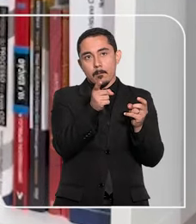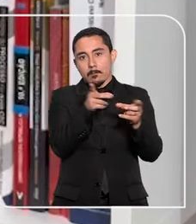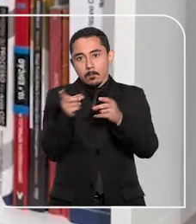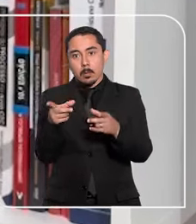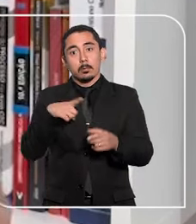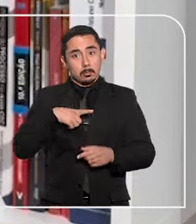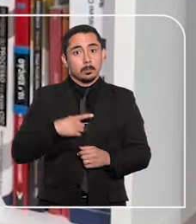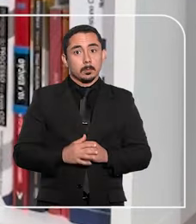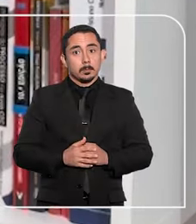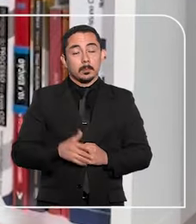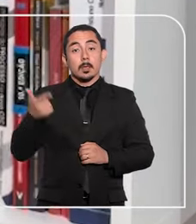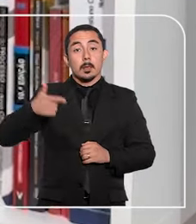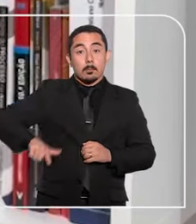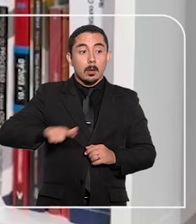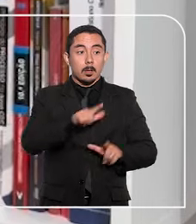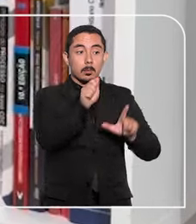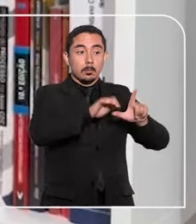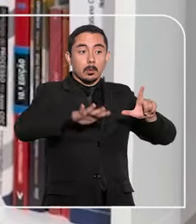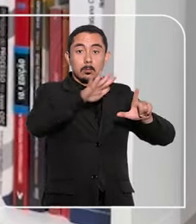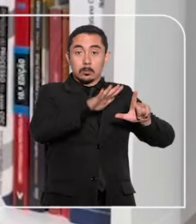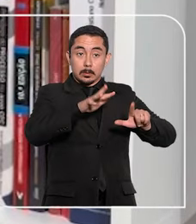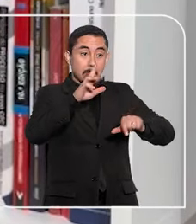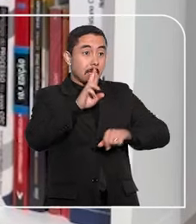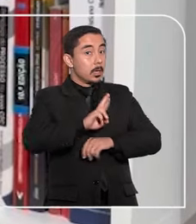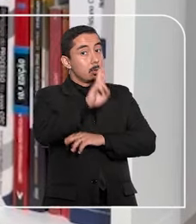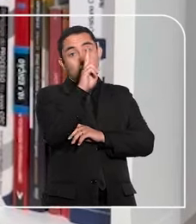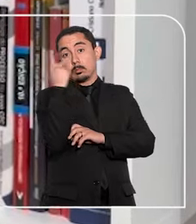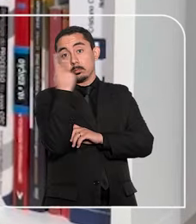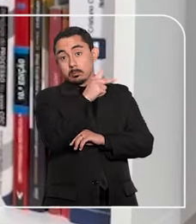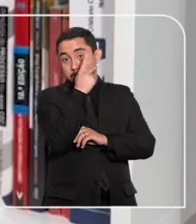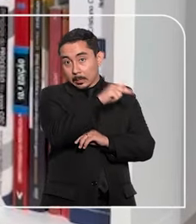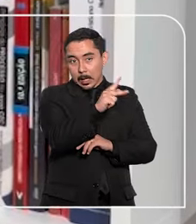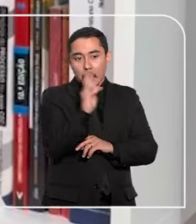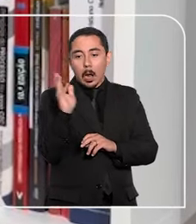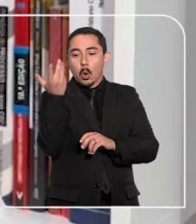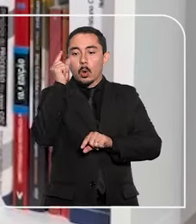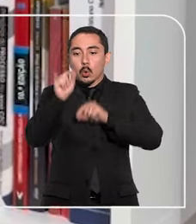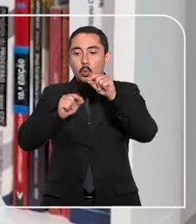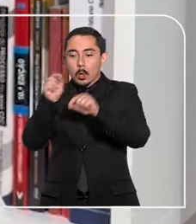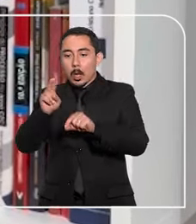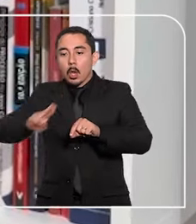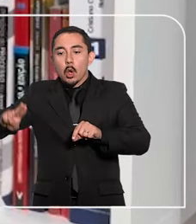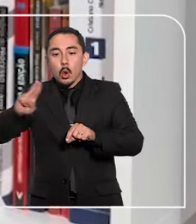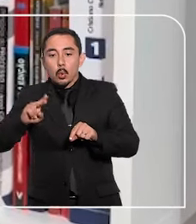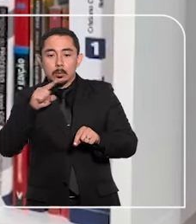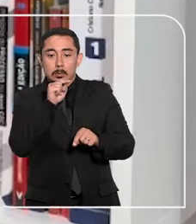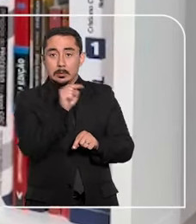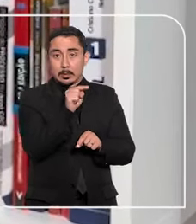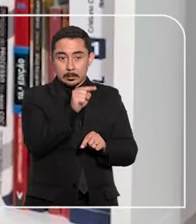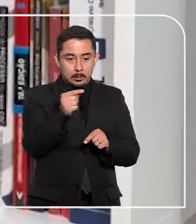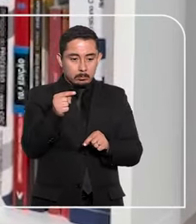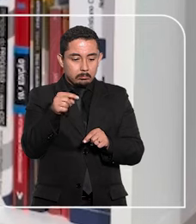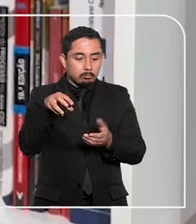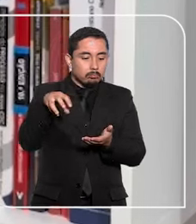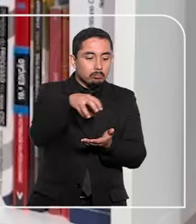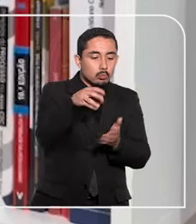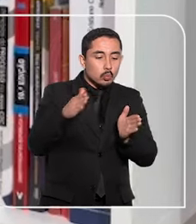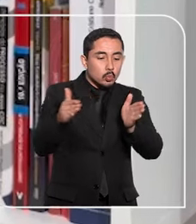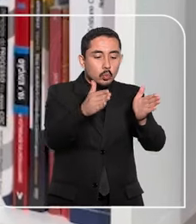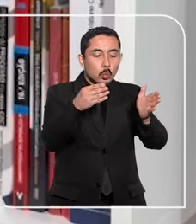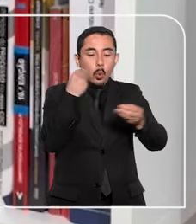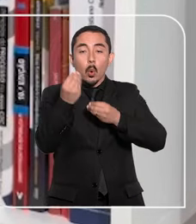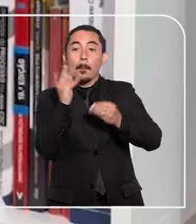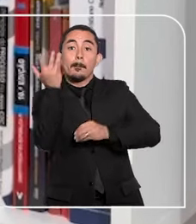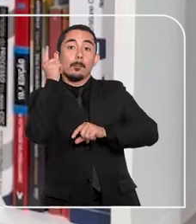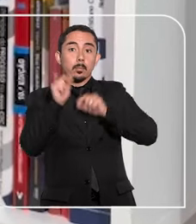as plataformas são responsáveis pelo que acontece com os consumidores nos trajetos.